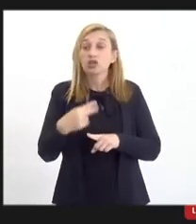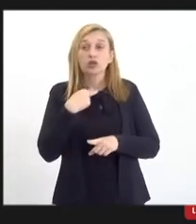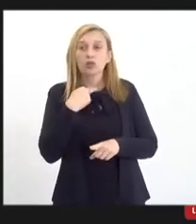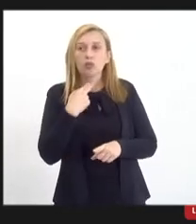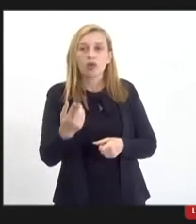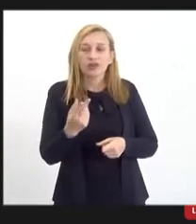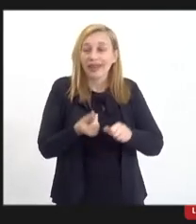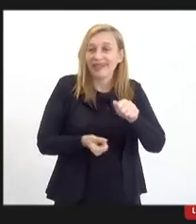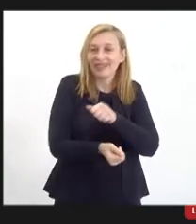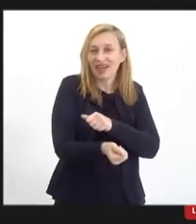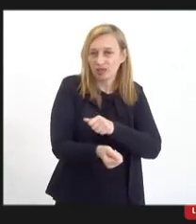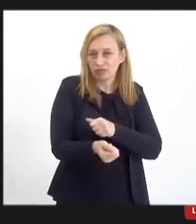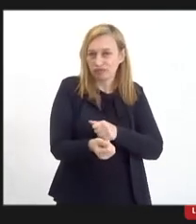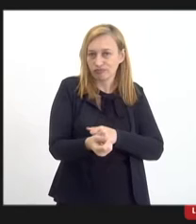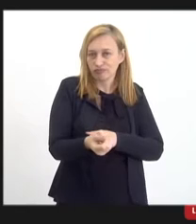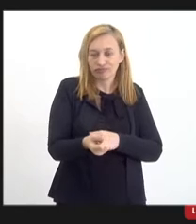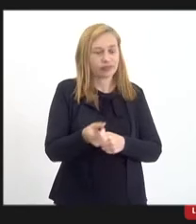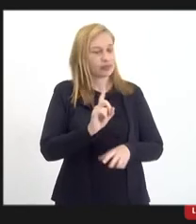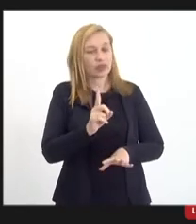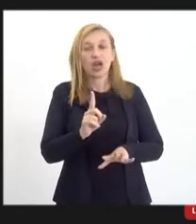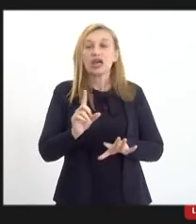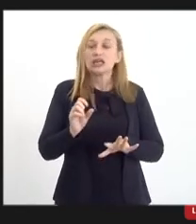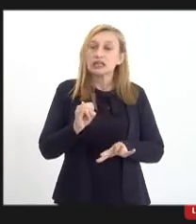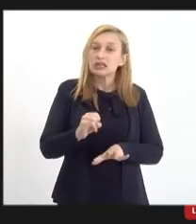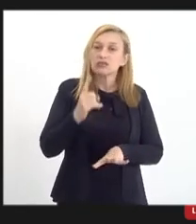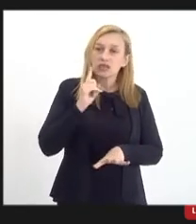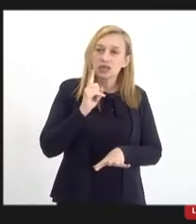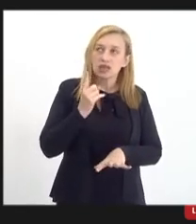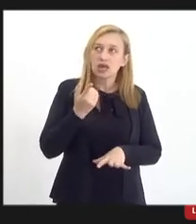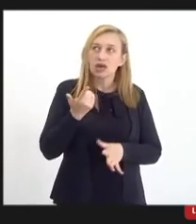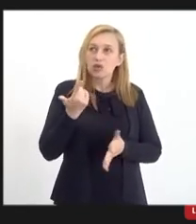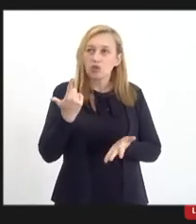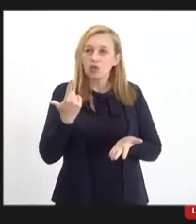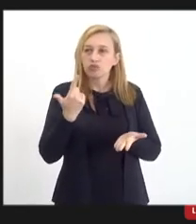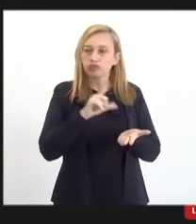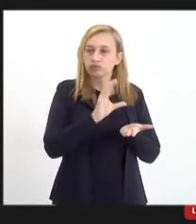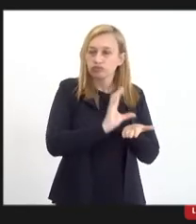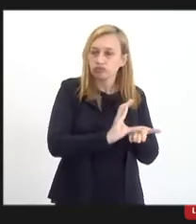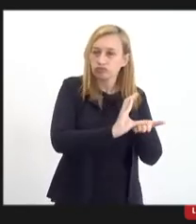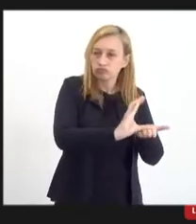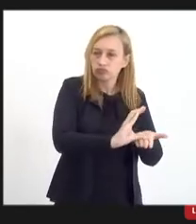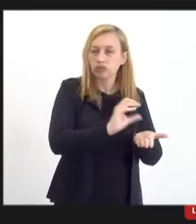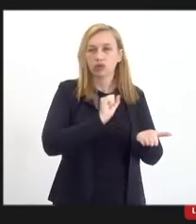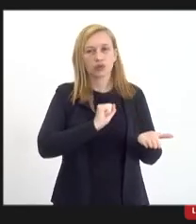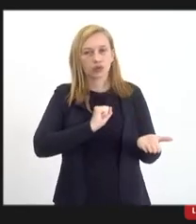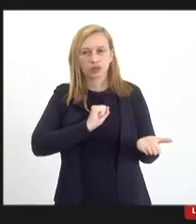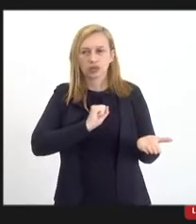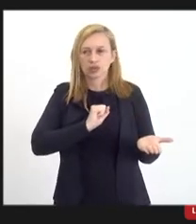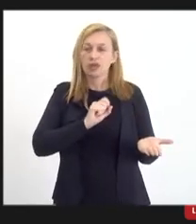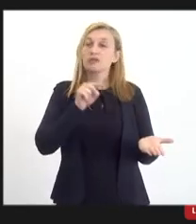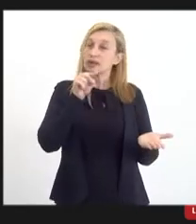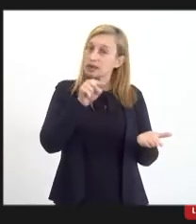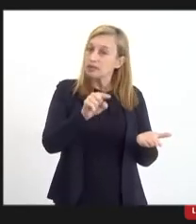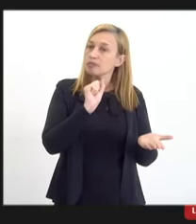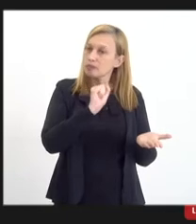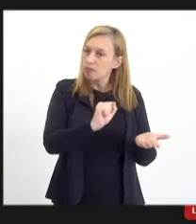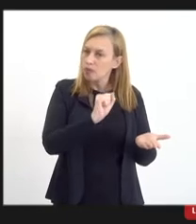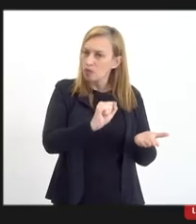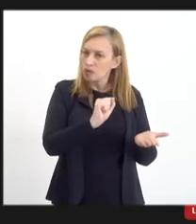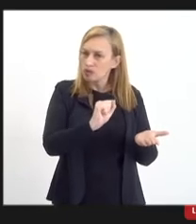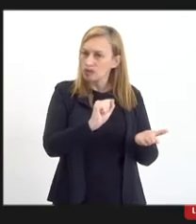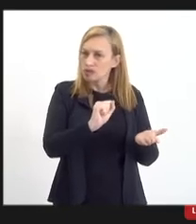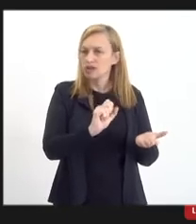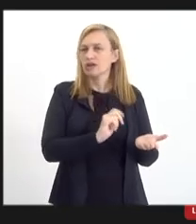ser eterno, né, então se você concede um benefício para que ela possa se instalar